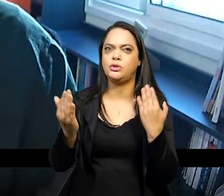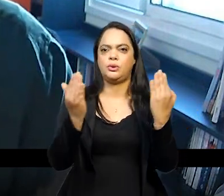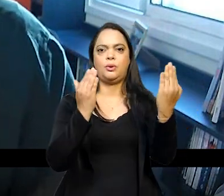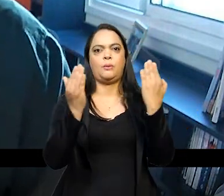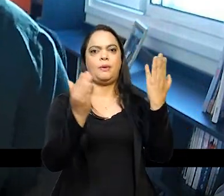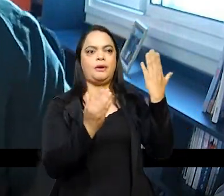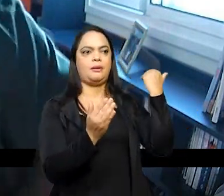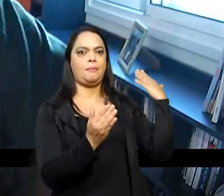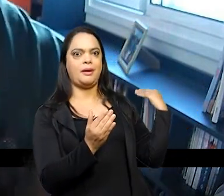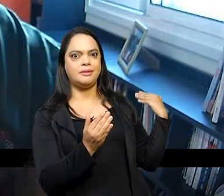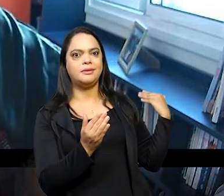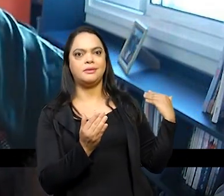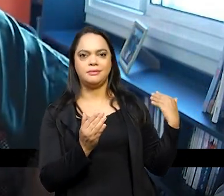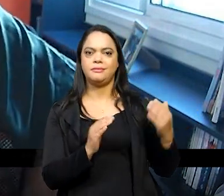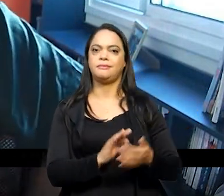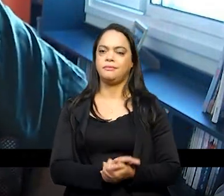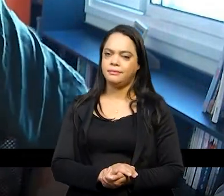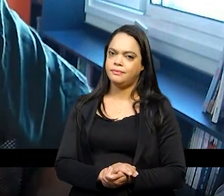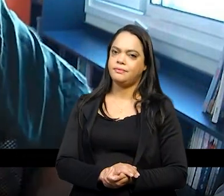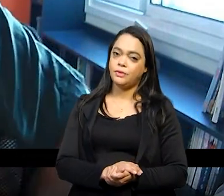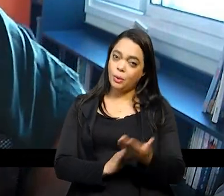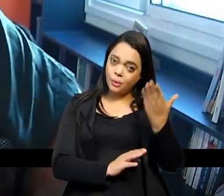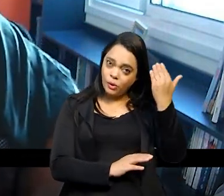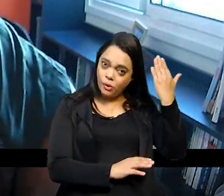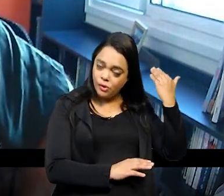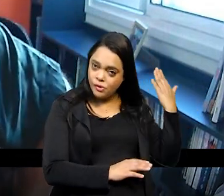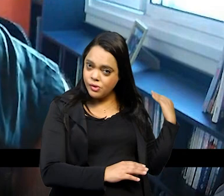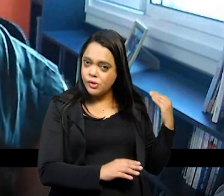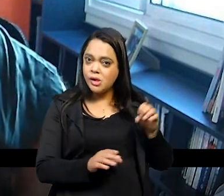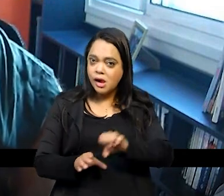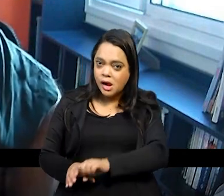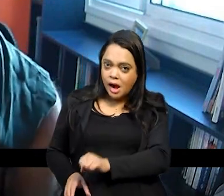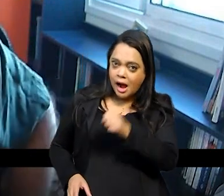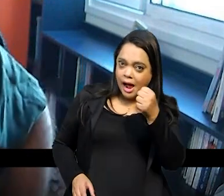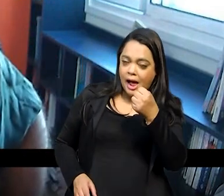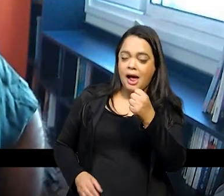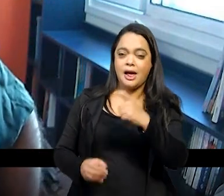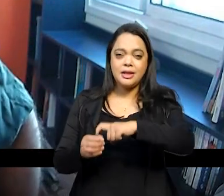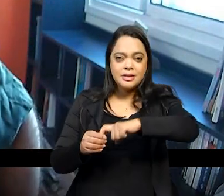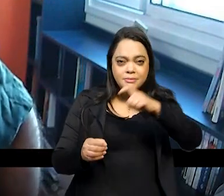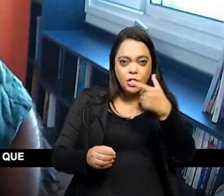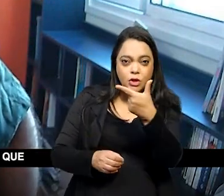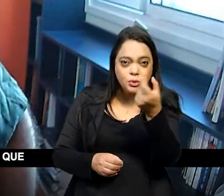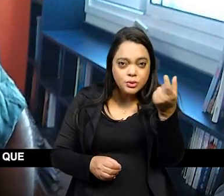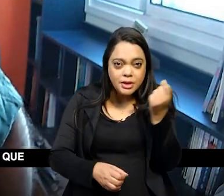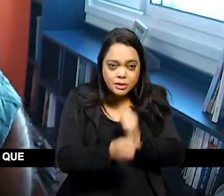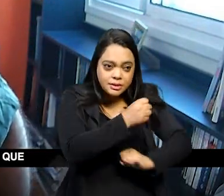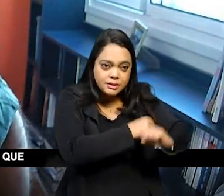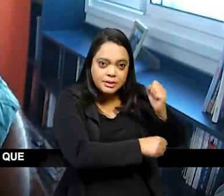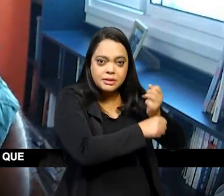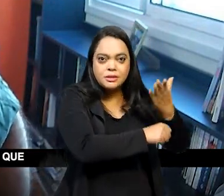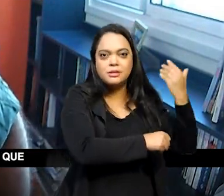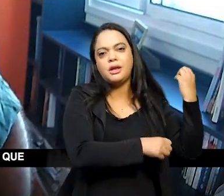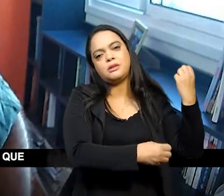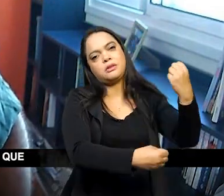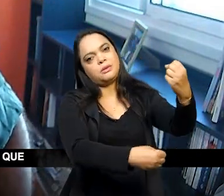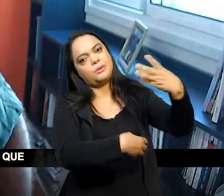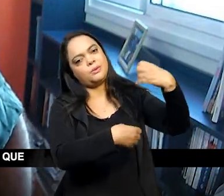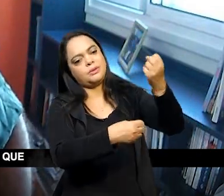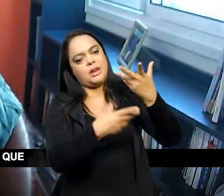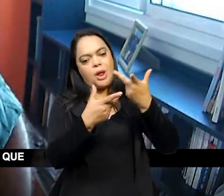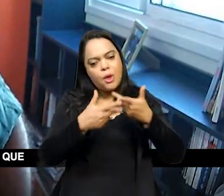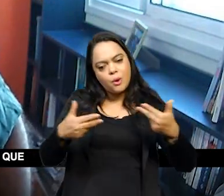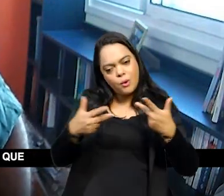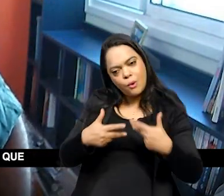o passado da independência e portanto esses 200 anos favorecem isso ele nos ensina coisas